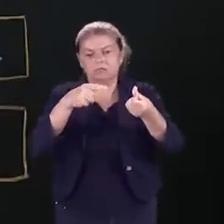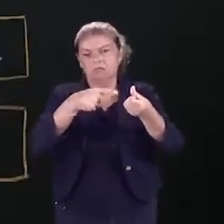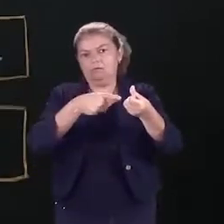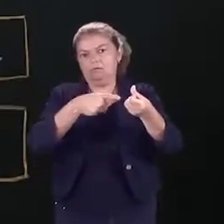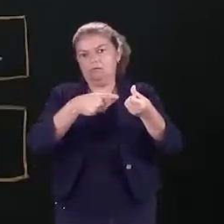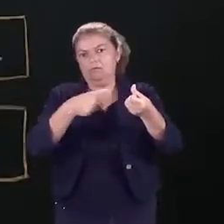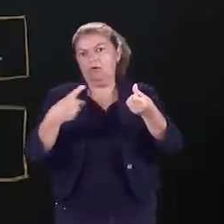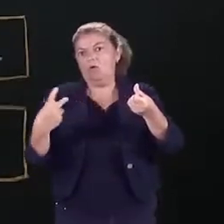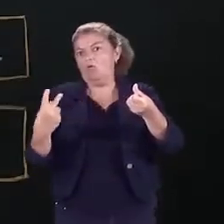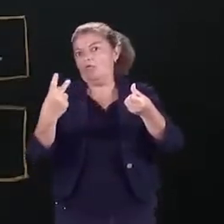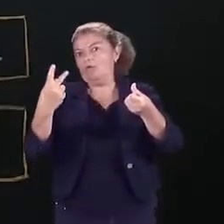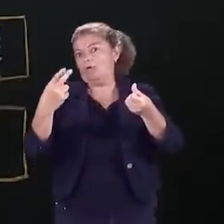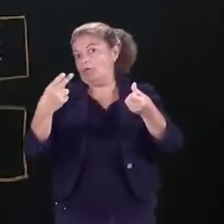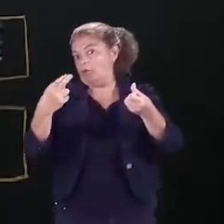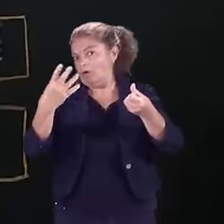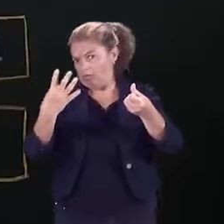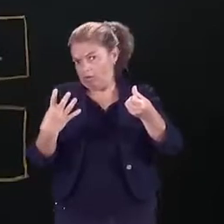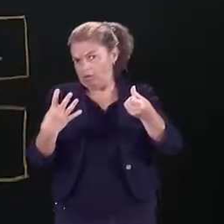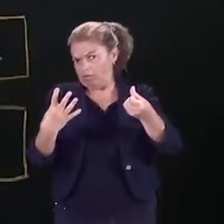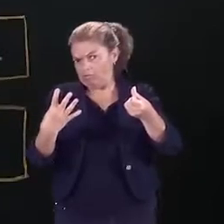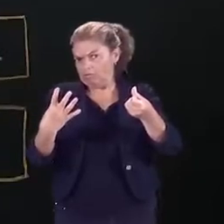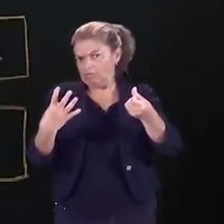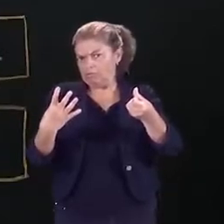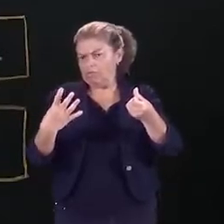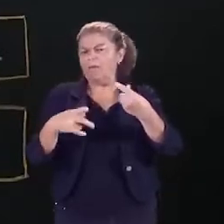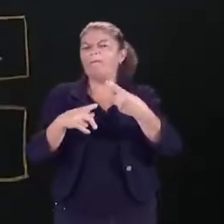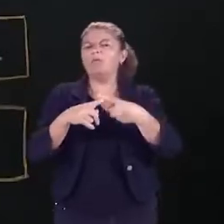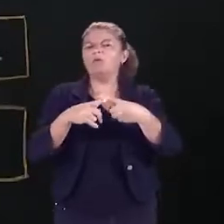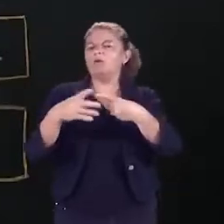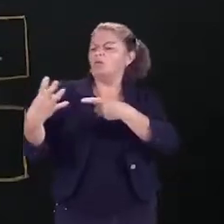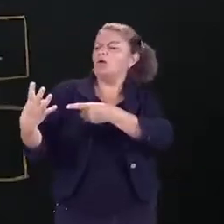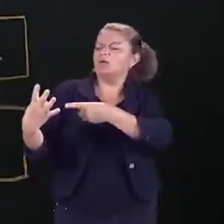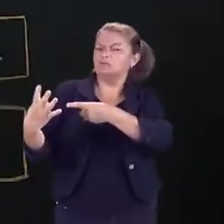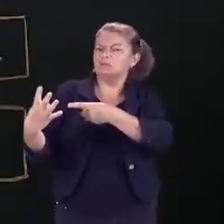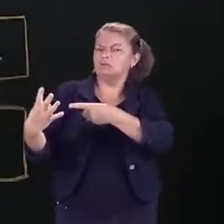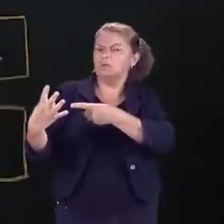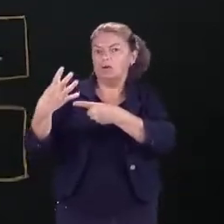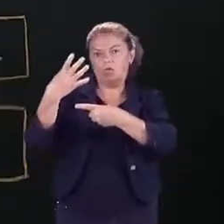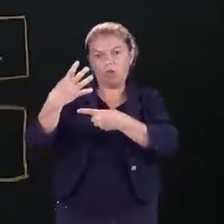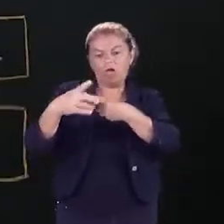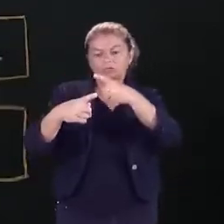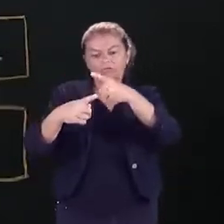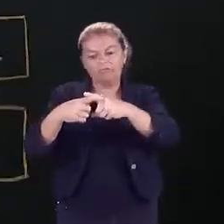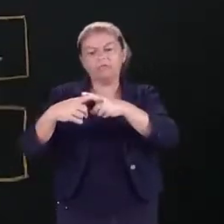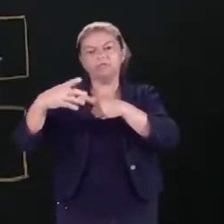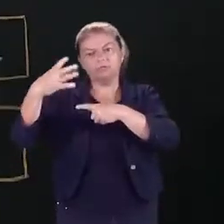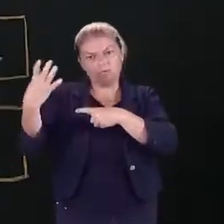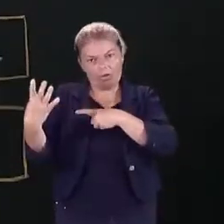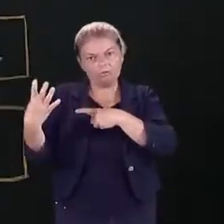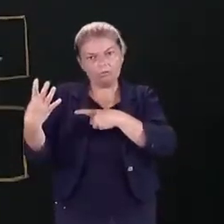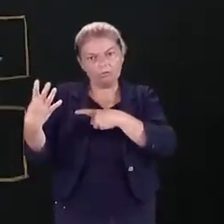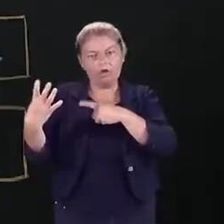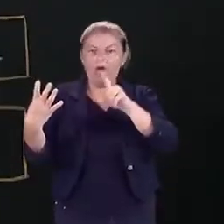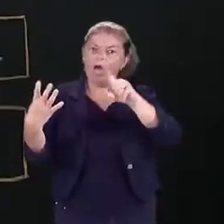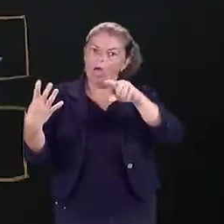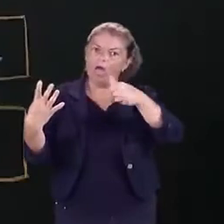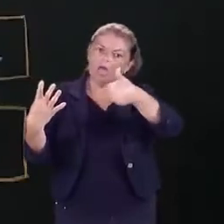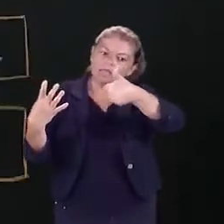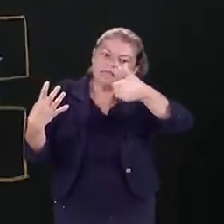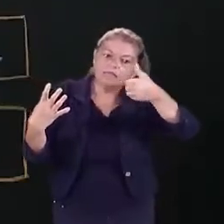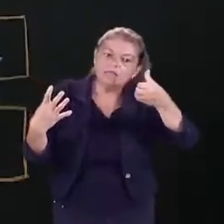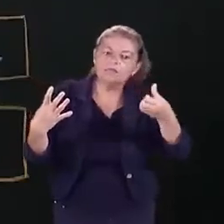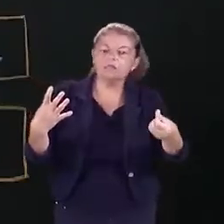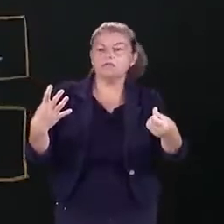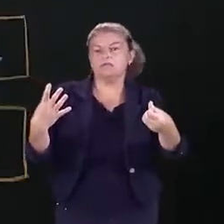esse valor é igual a 4. Por que que esse valor é igual a 4? Porque quando eu pegar o 4 e